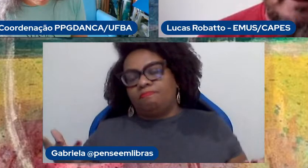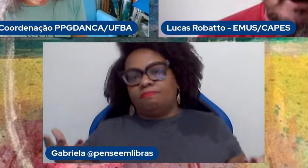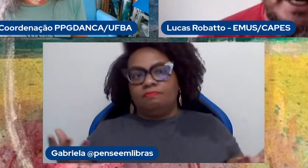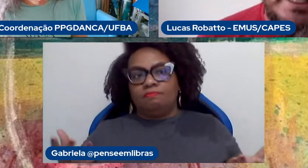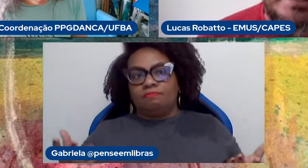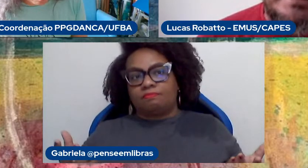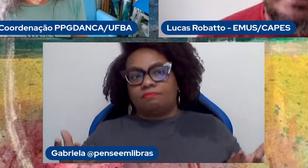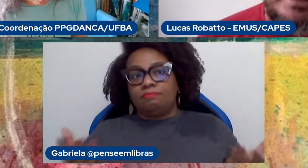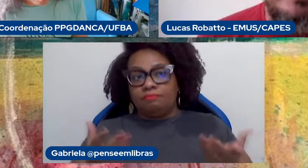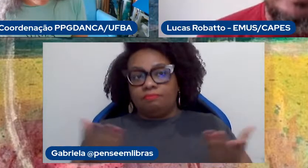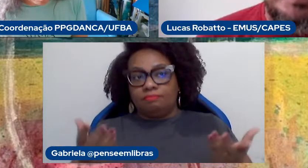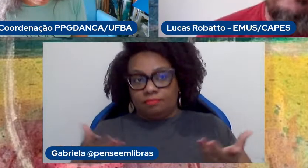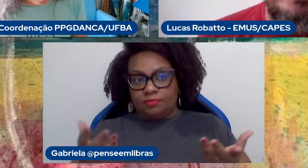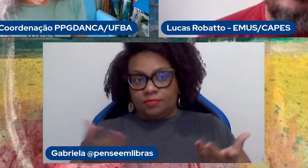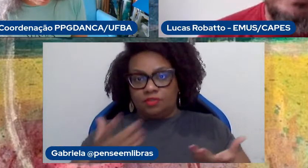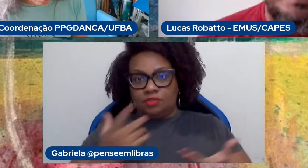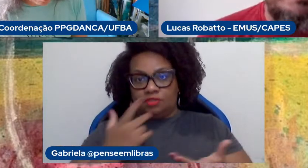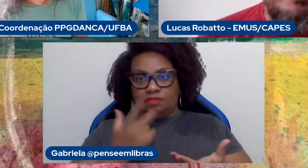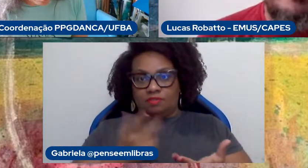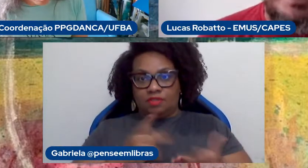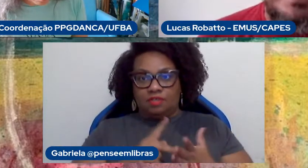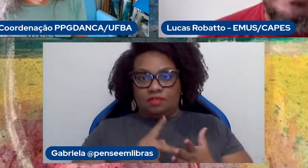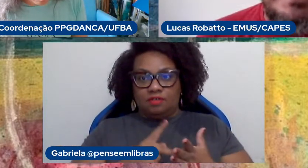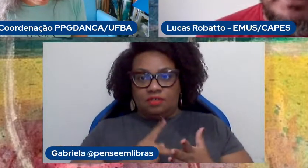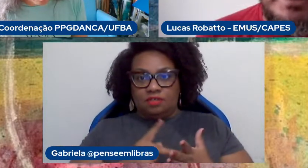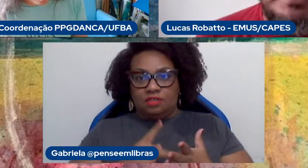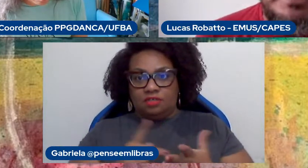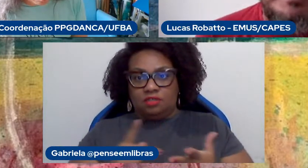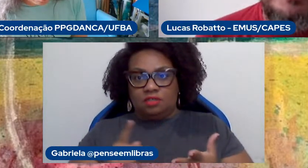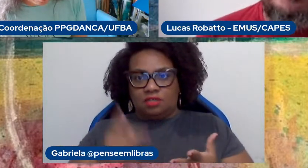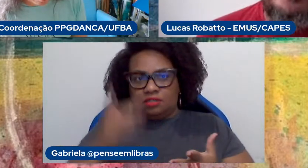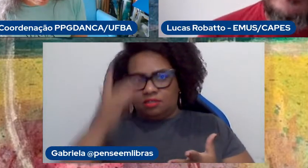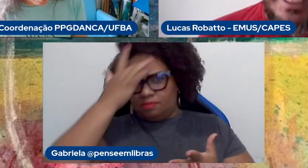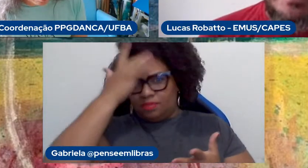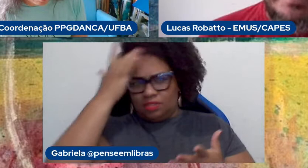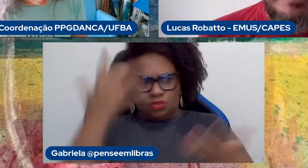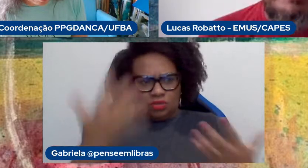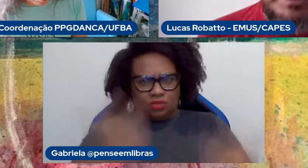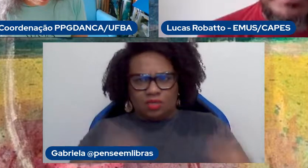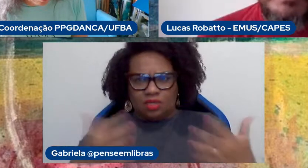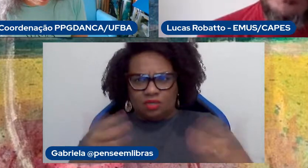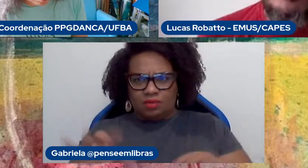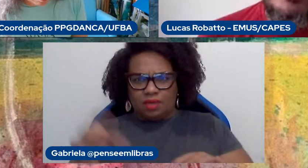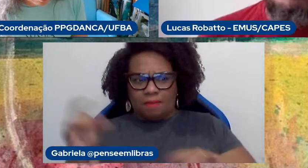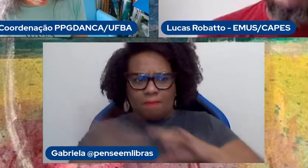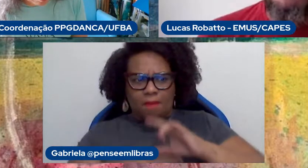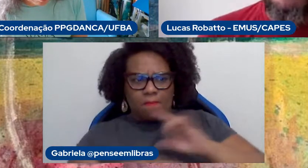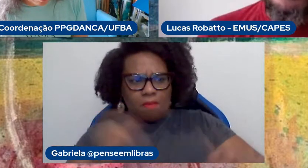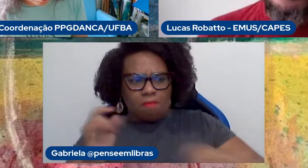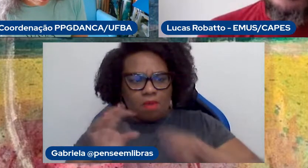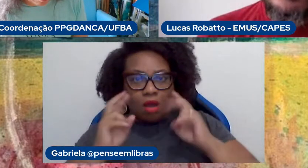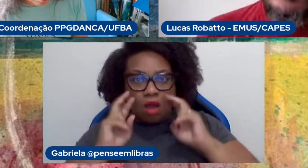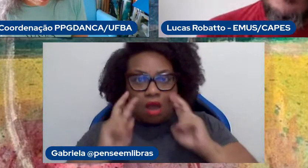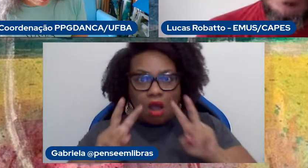falando agora dessas renúncias que foram recebendo grande, grande atenção da mídia, inclusive,